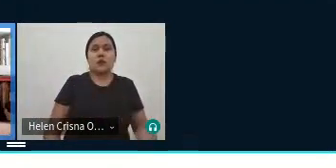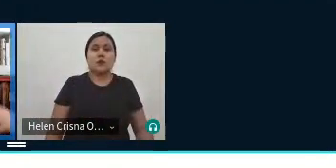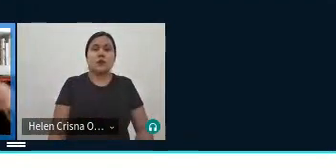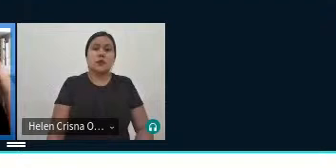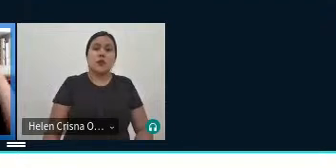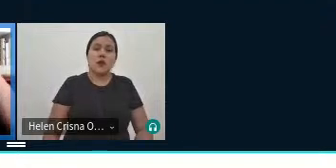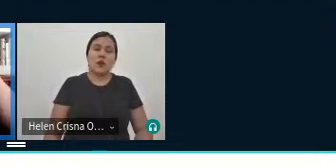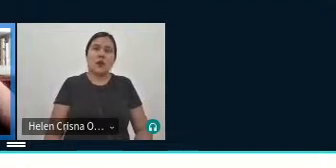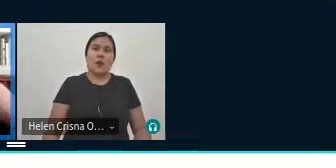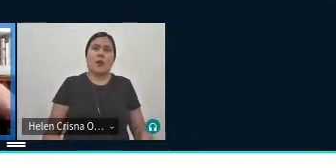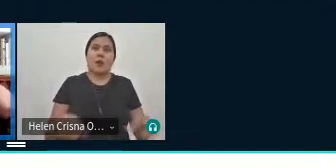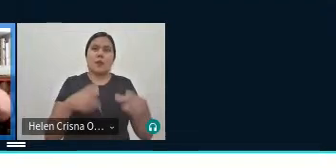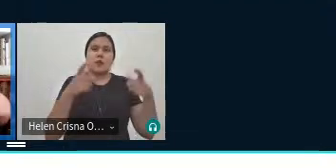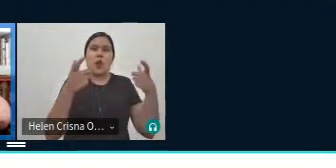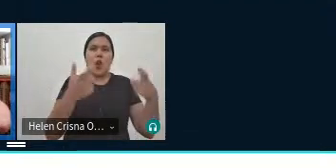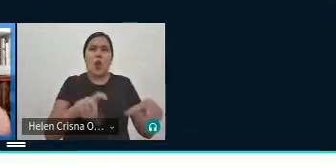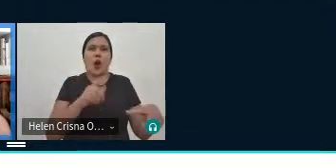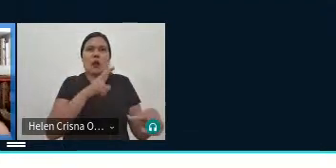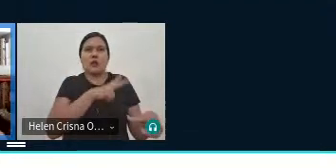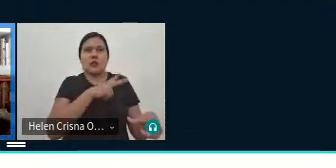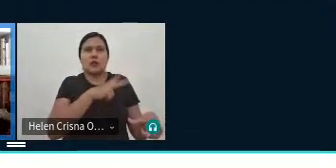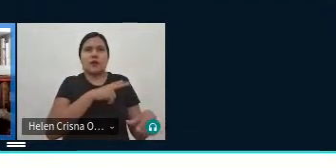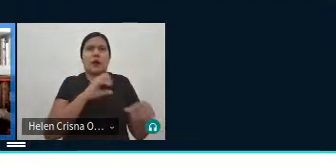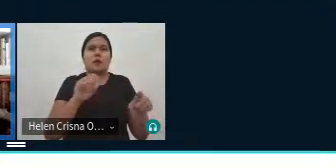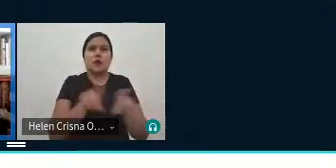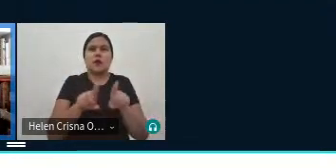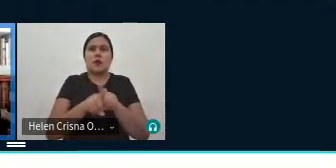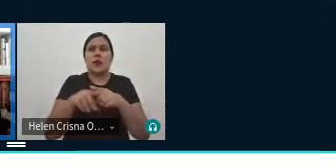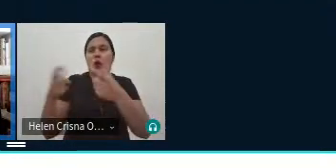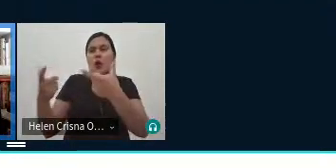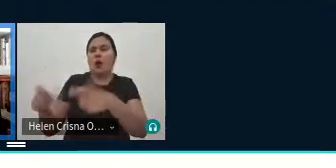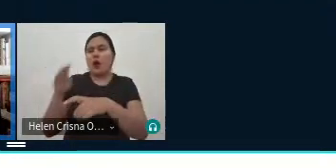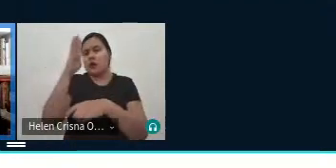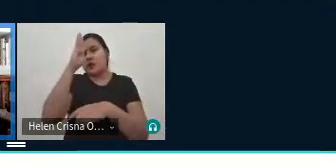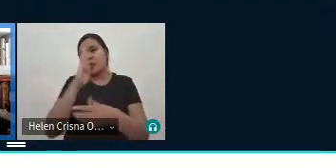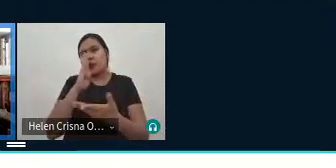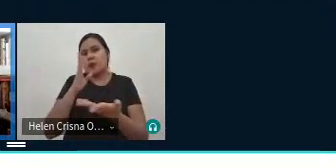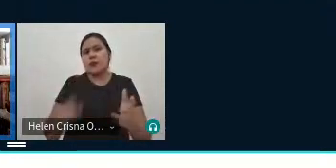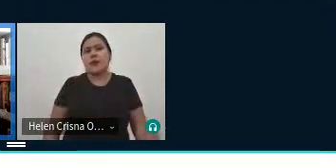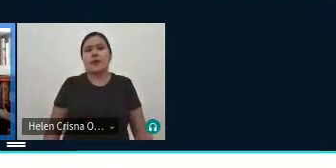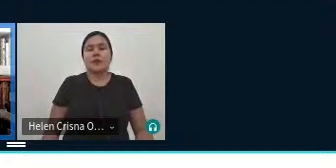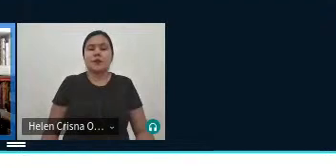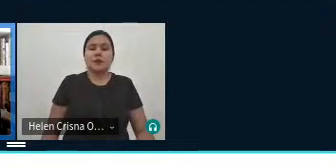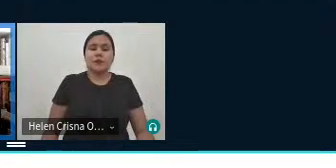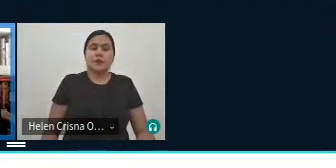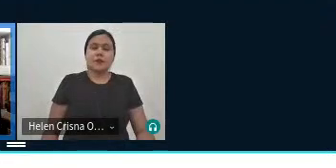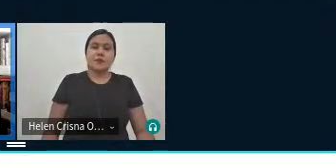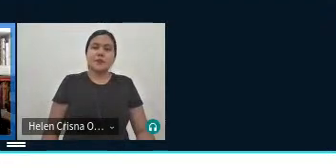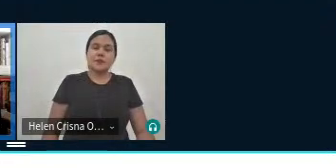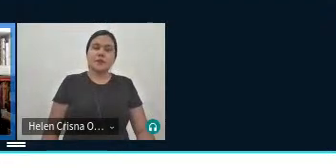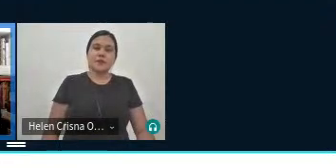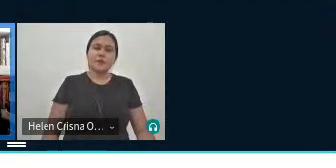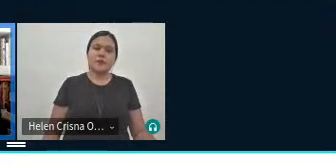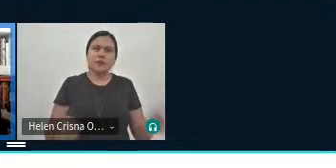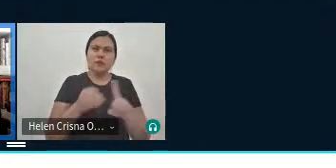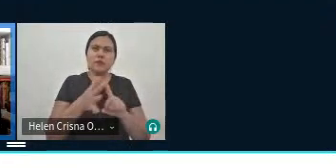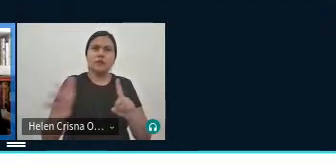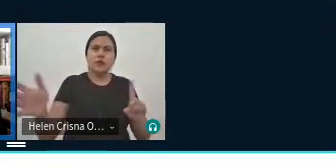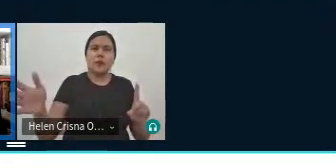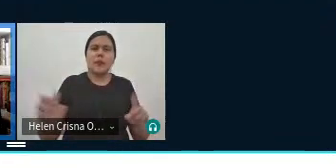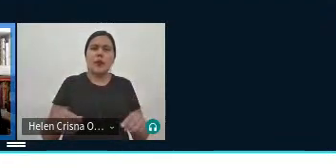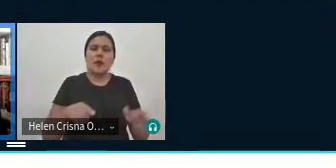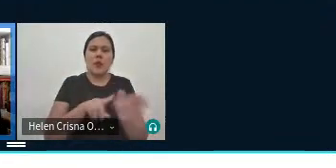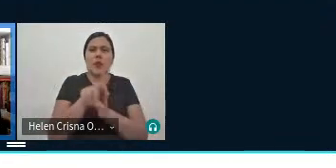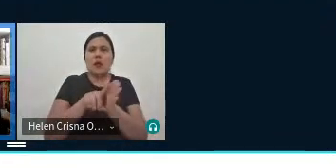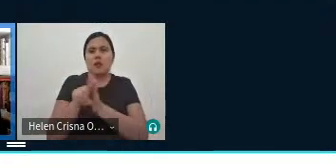espaços privados ou nos espaços públicos e a expansão das das das